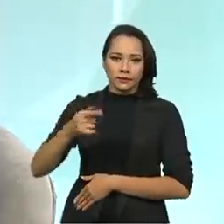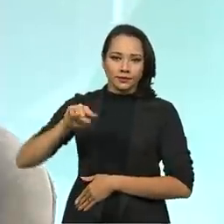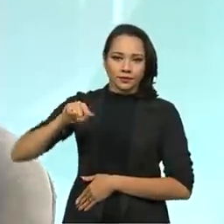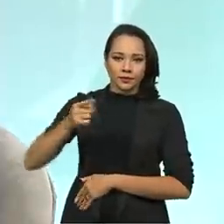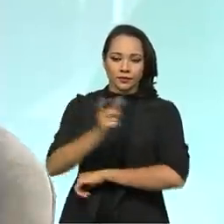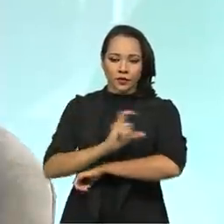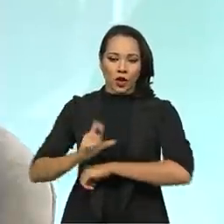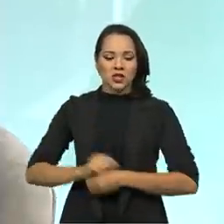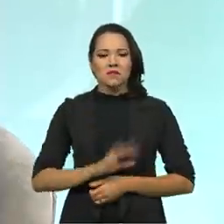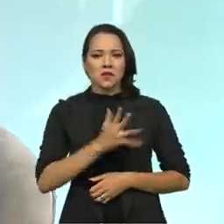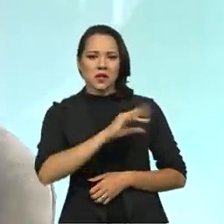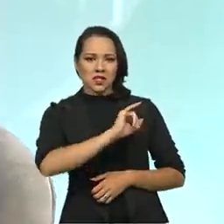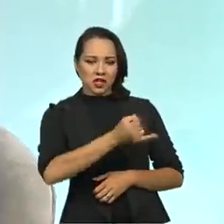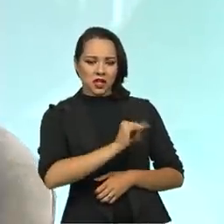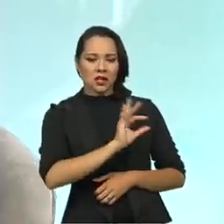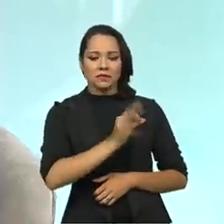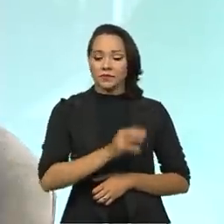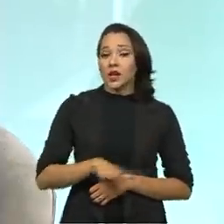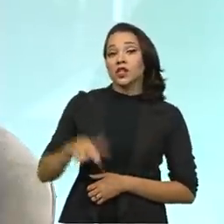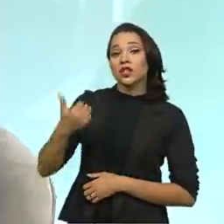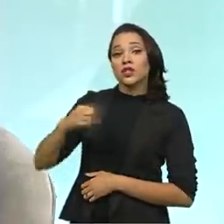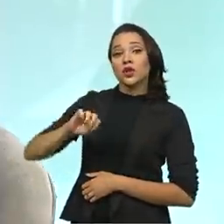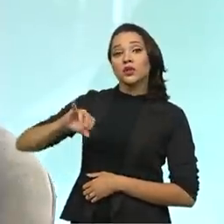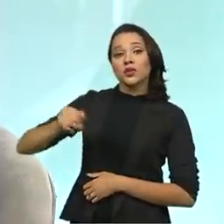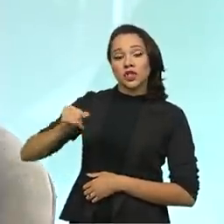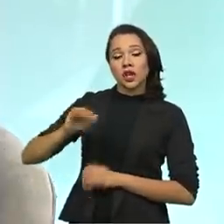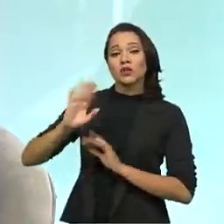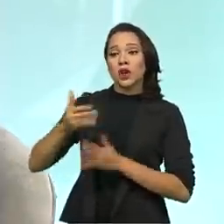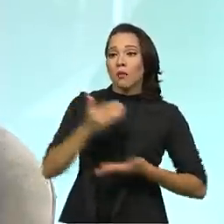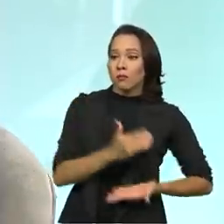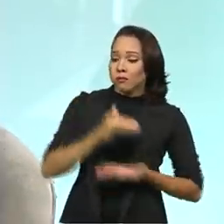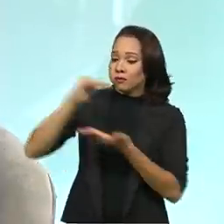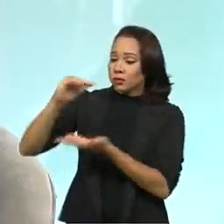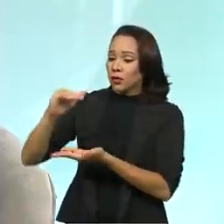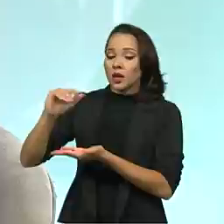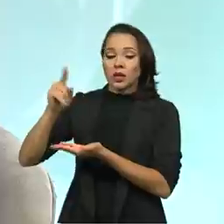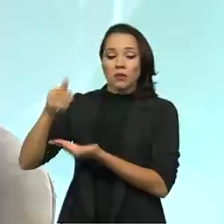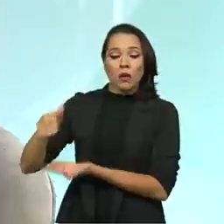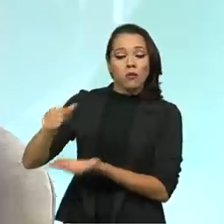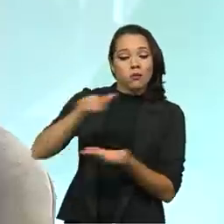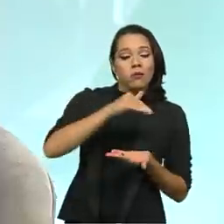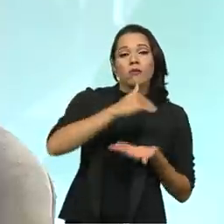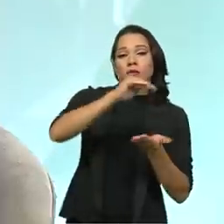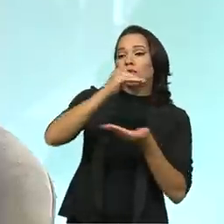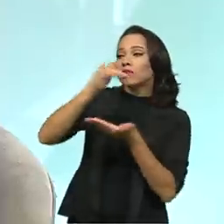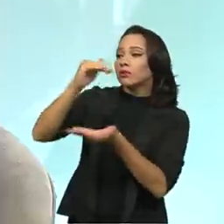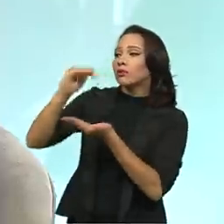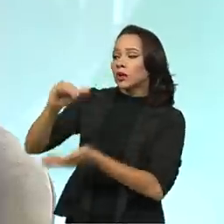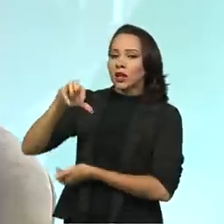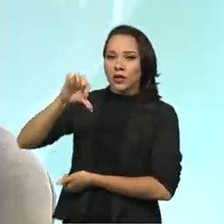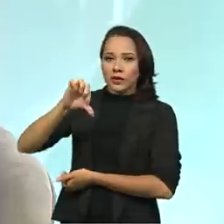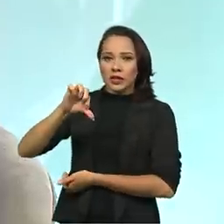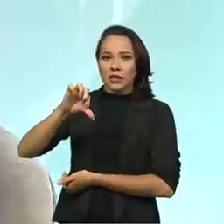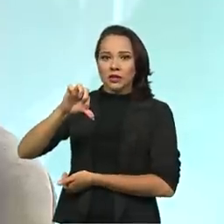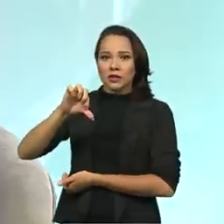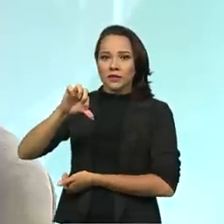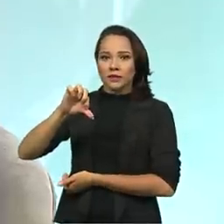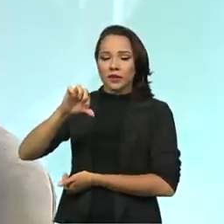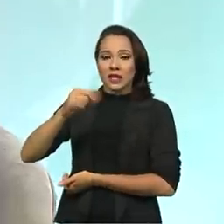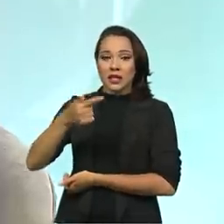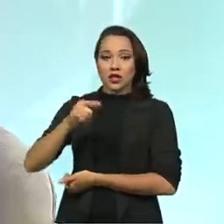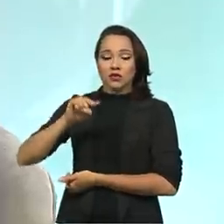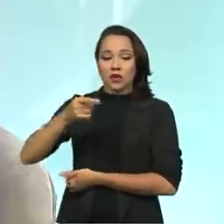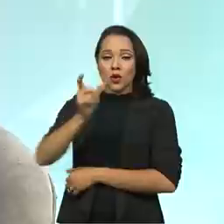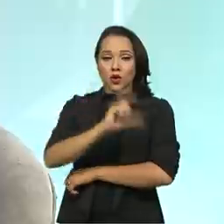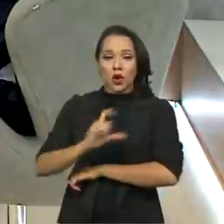doses. Logo ali em janeiro, né? Em janeiro. 18 de janeiro, as doses já embarcaram, foram distribuídas. E essas 907 mil doses permitiu a